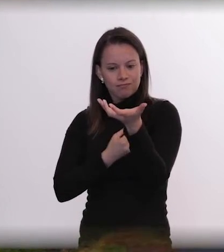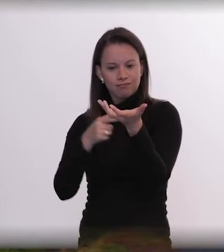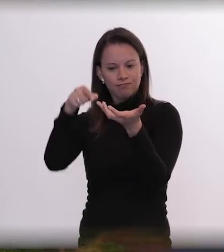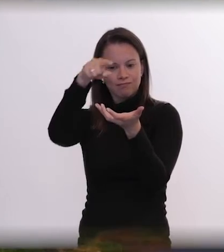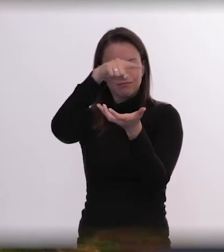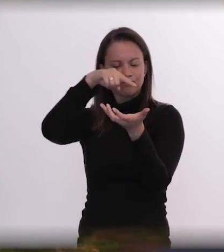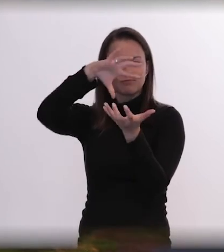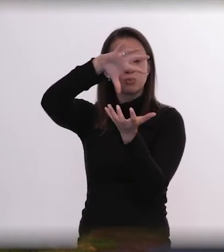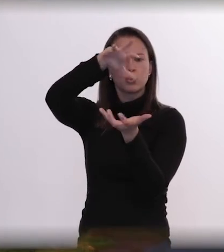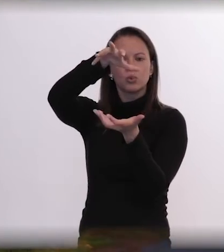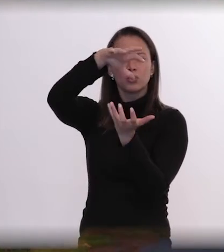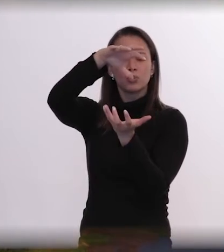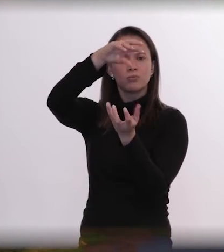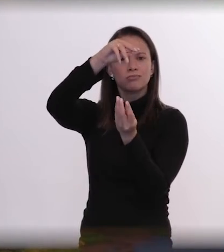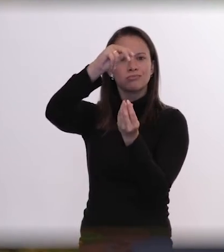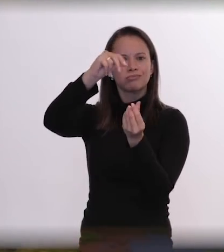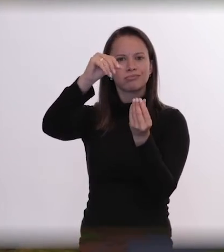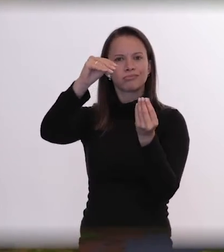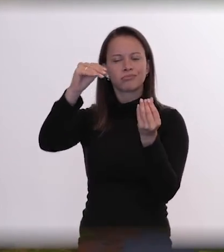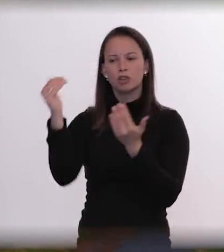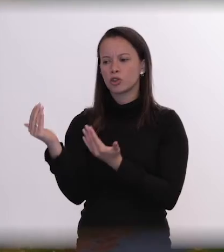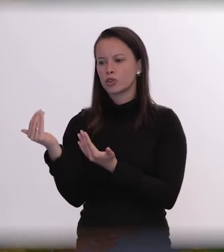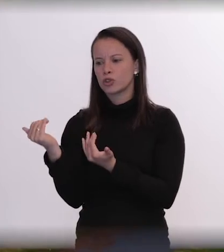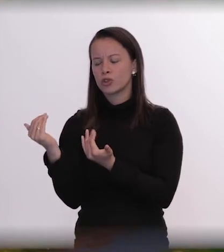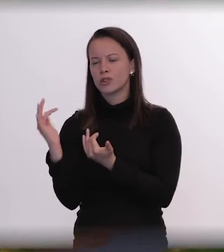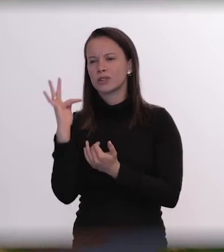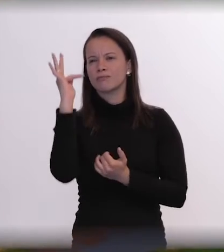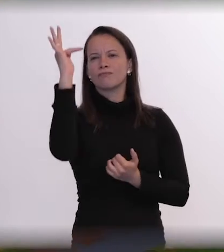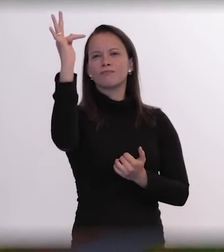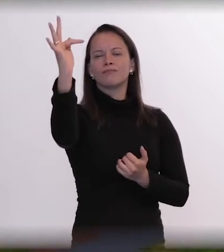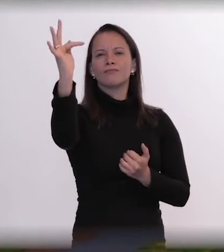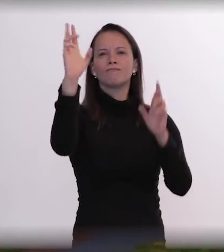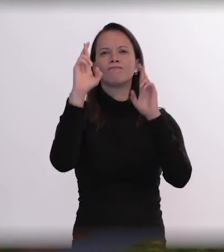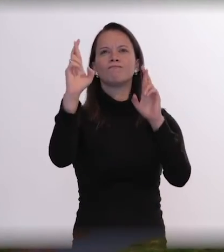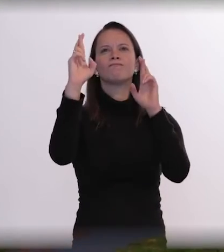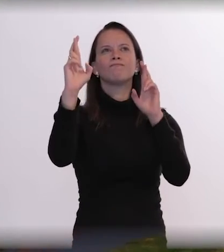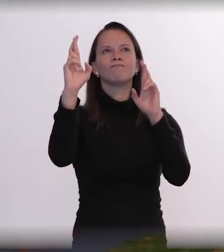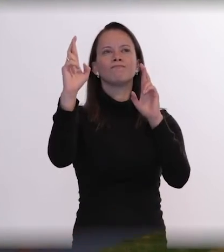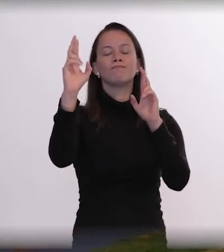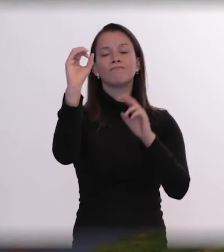quando as gerações futuras não enxergam mais um futuro onde elas podem viver.